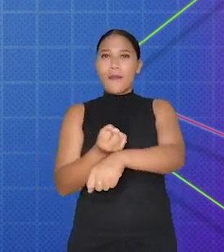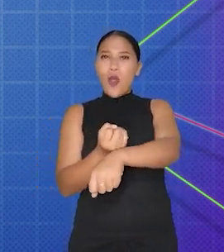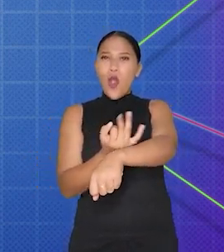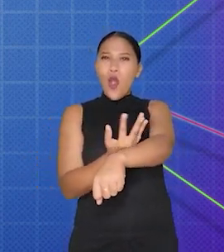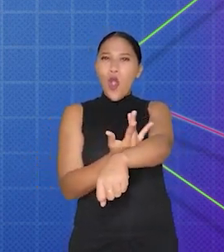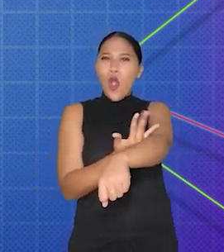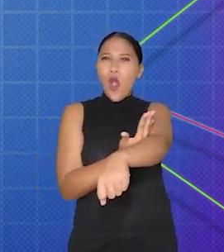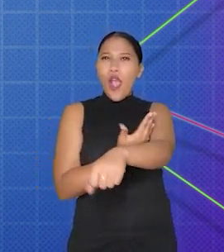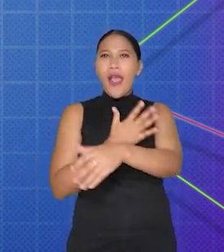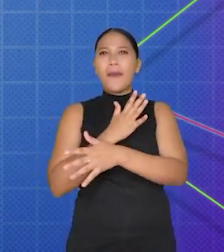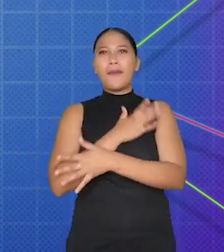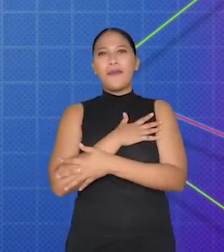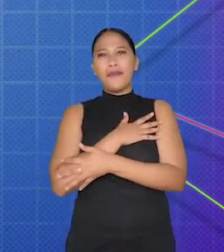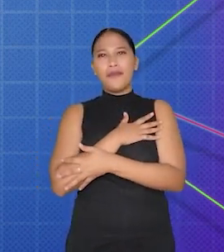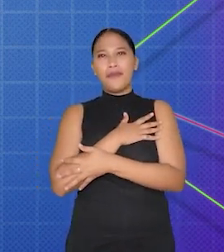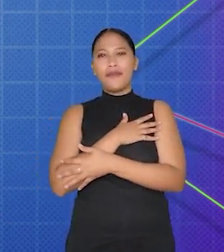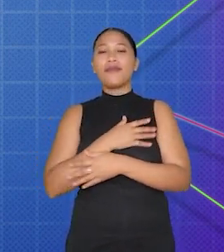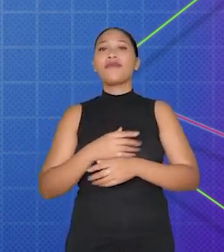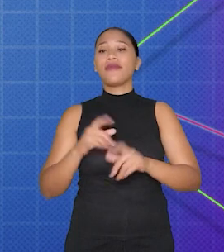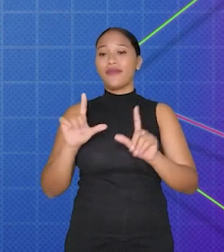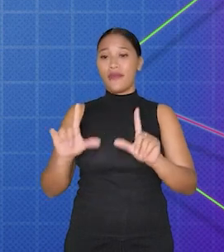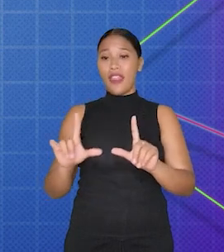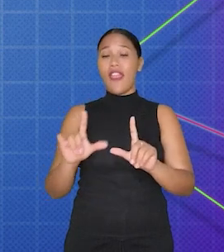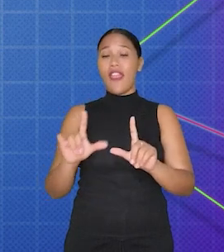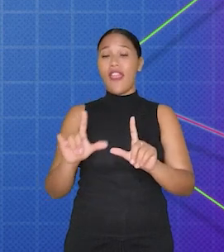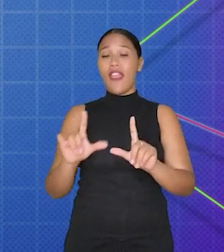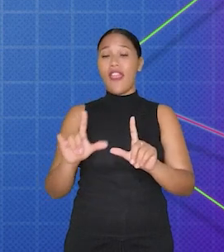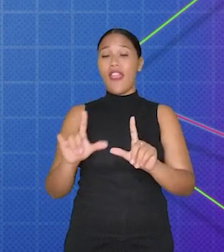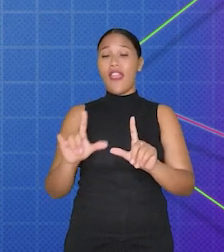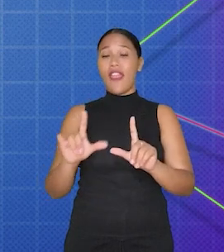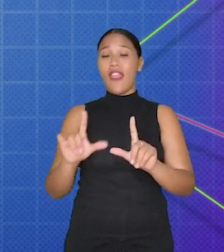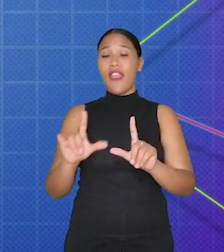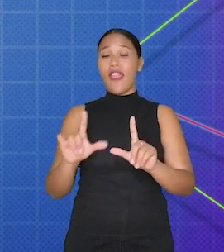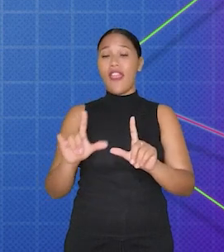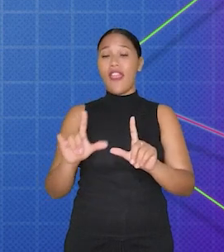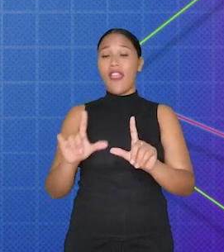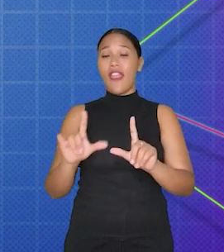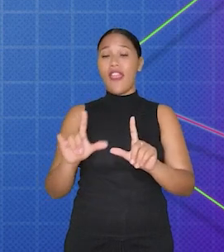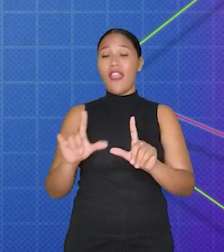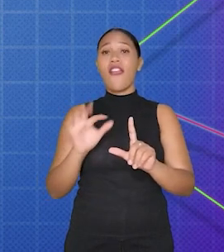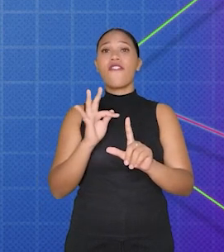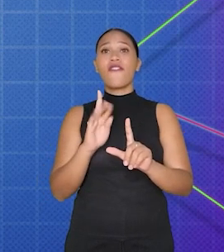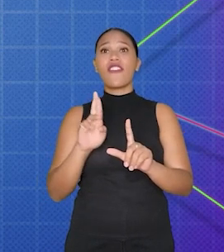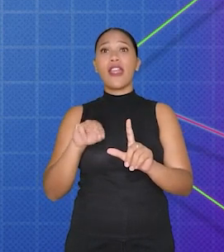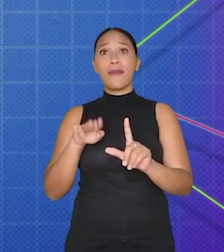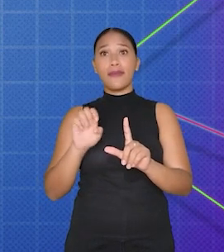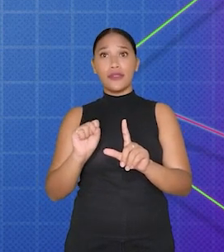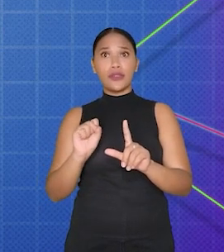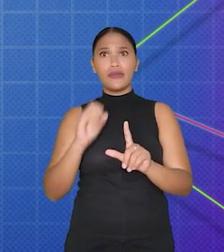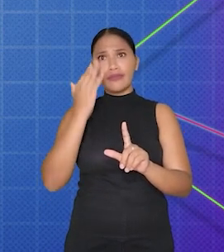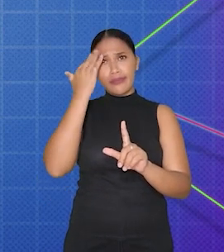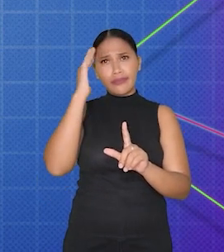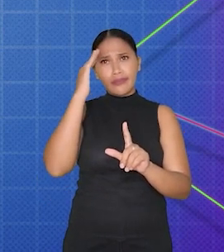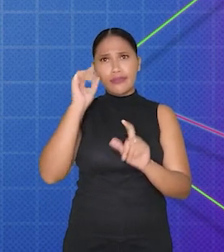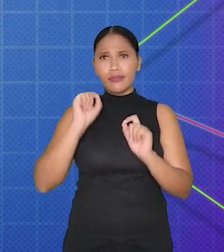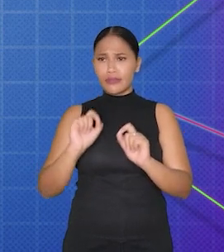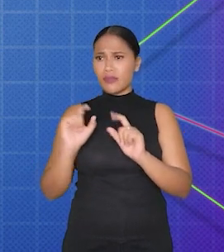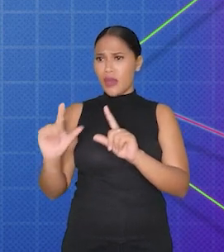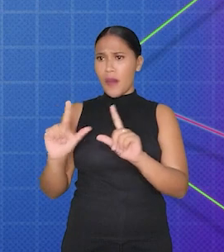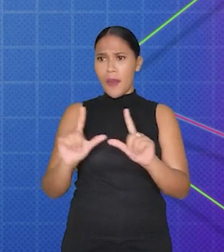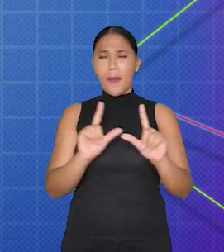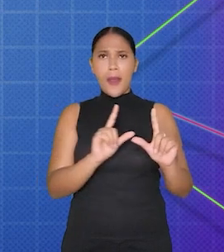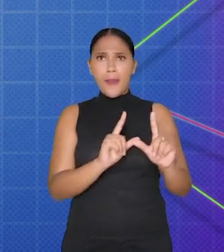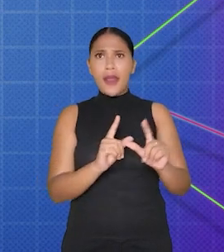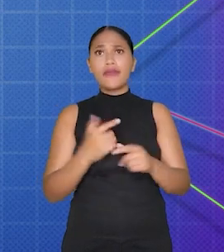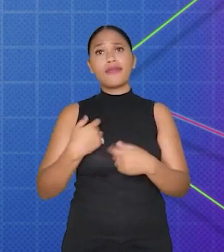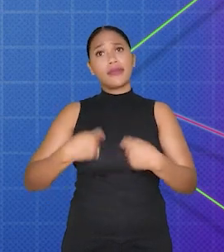e emocionante aos jogadores. Frames. Efeito sonoro referente ao que o professor está citando. Para entendermos o processo de